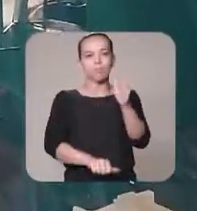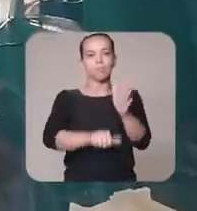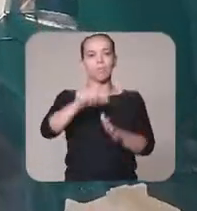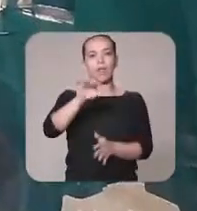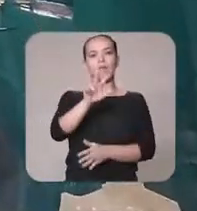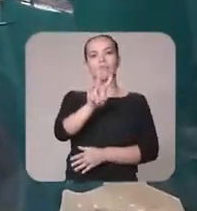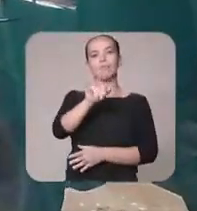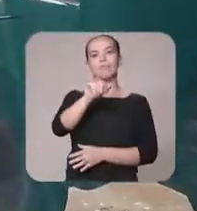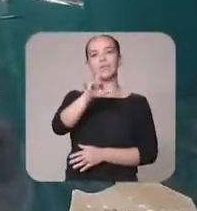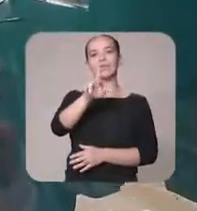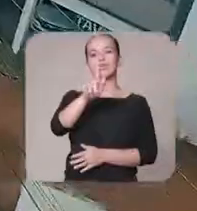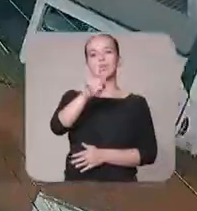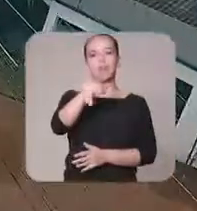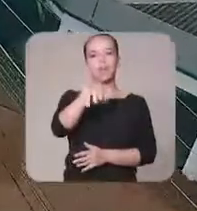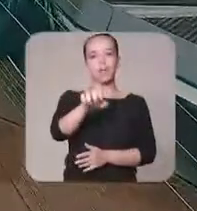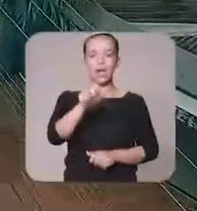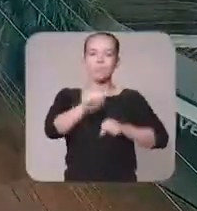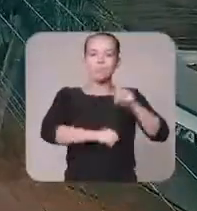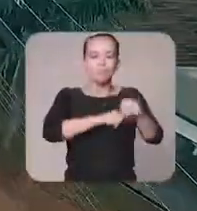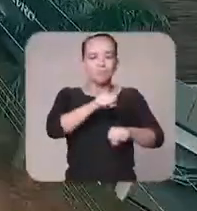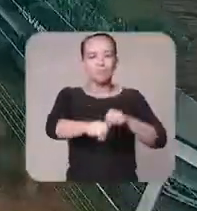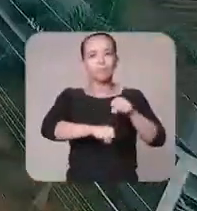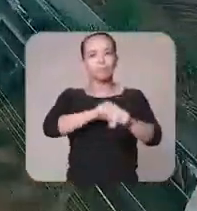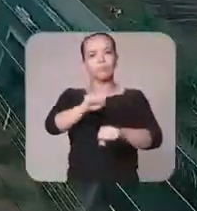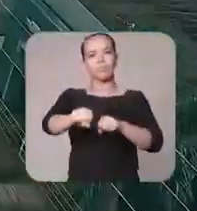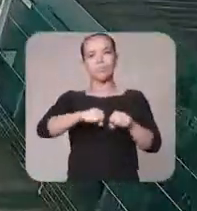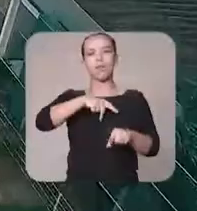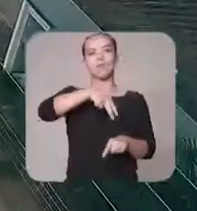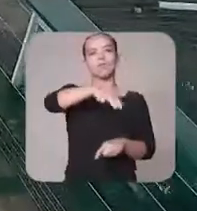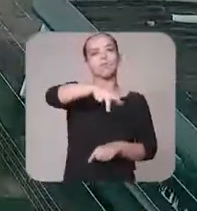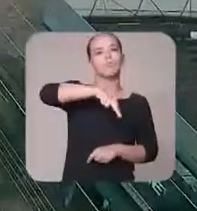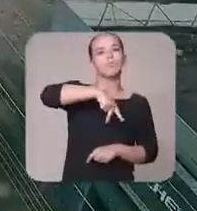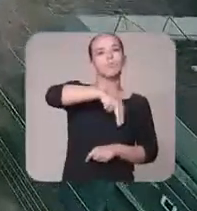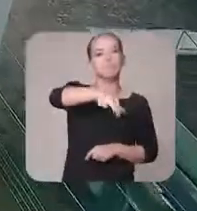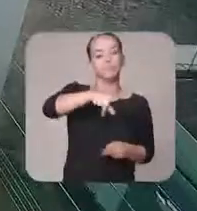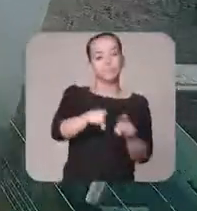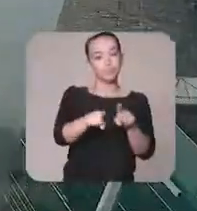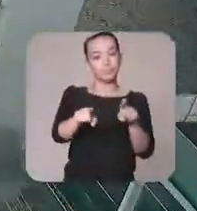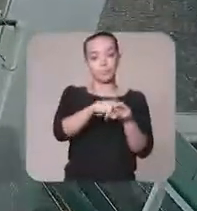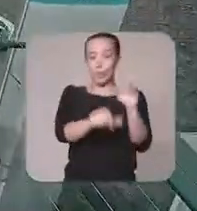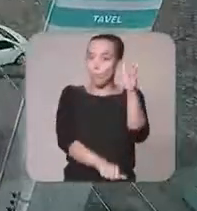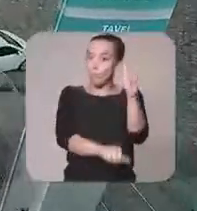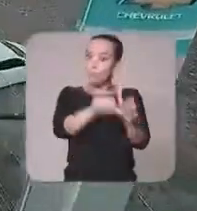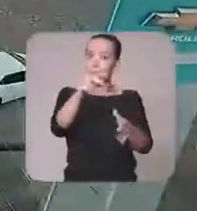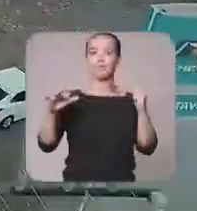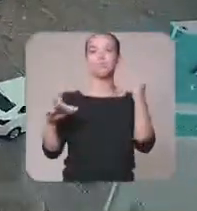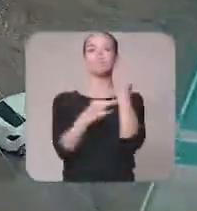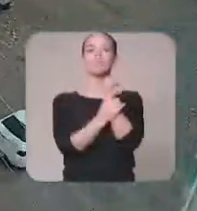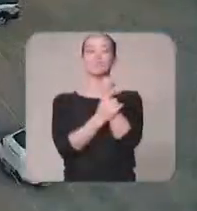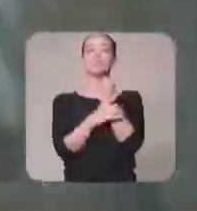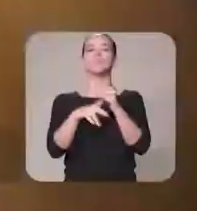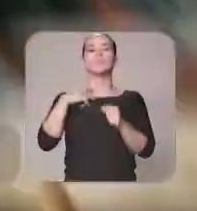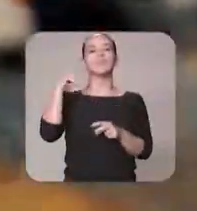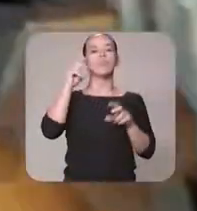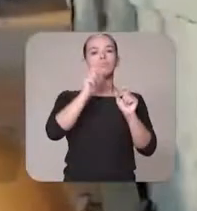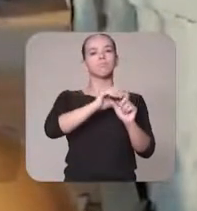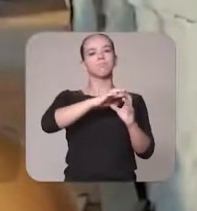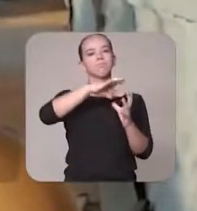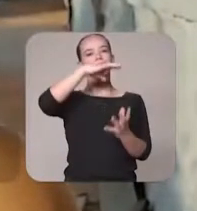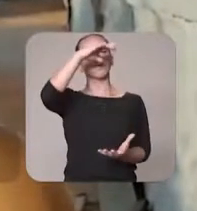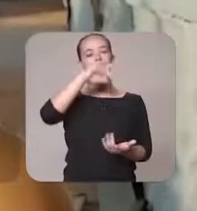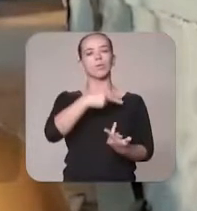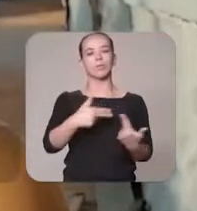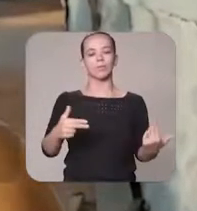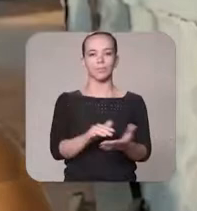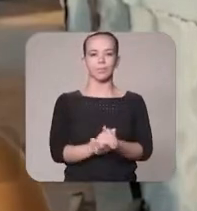cidade. Virgínia Ferreira. Ciclovia, pista de caminhada e principalmente segurança e sinalização. Ficou mais